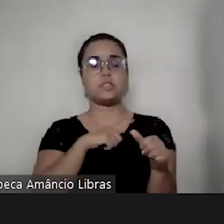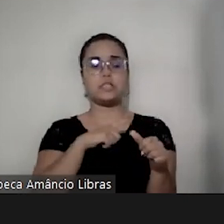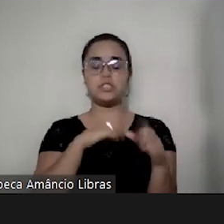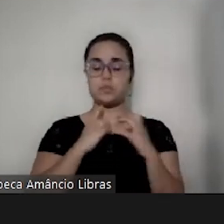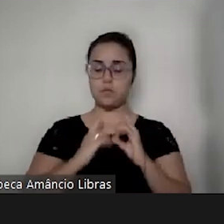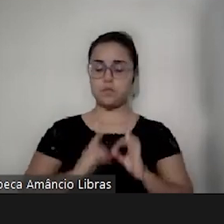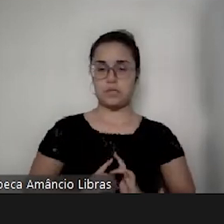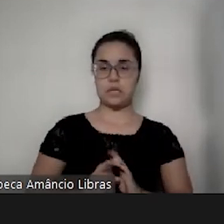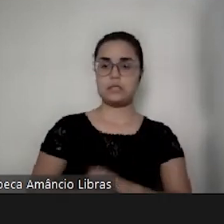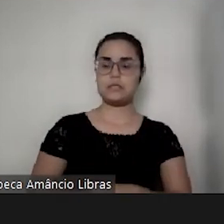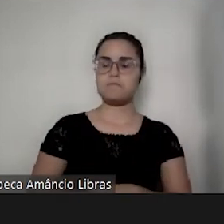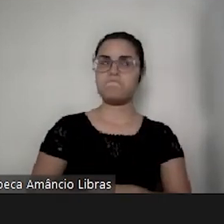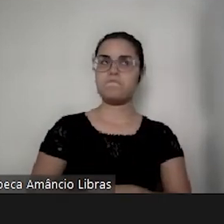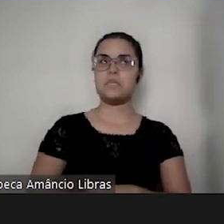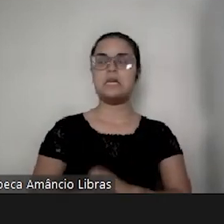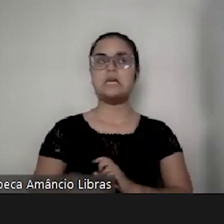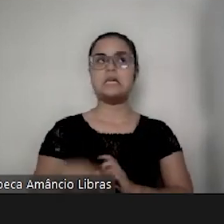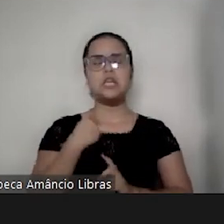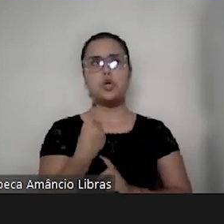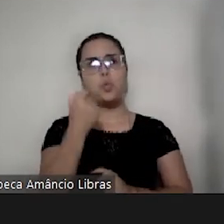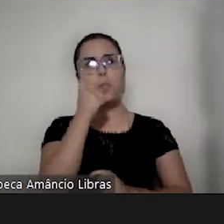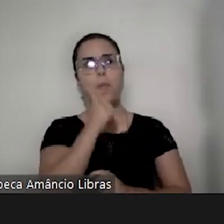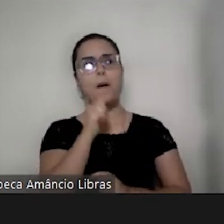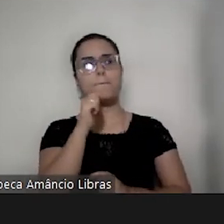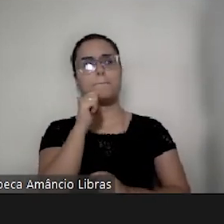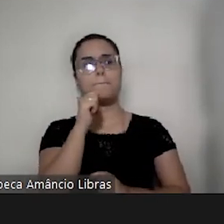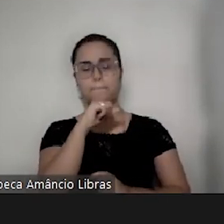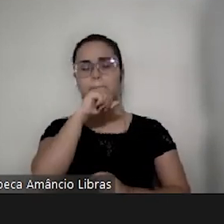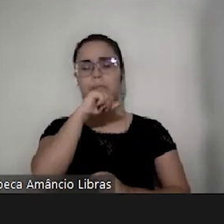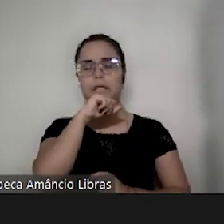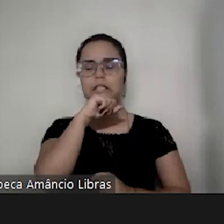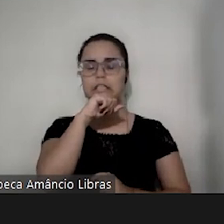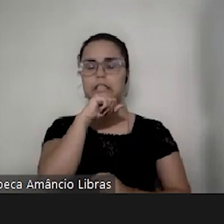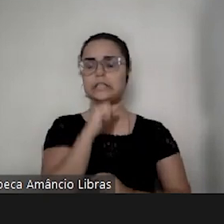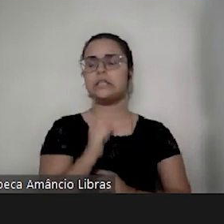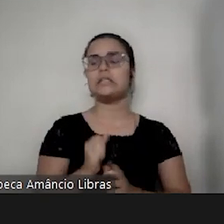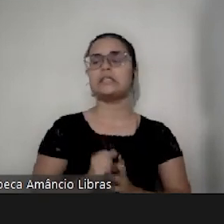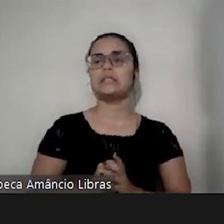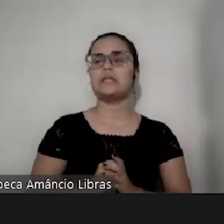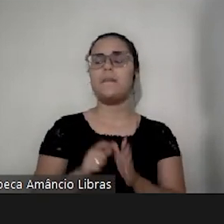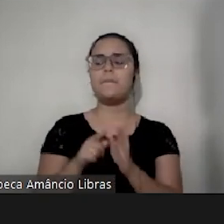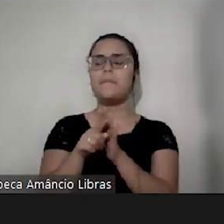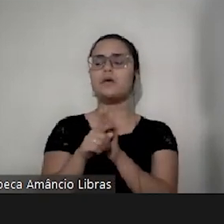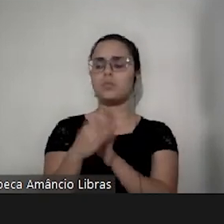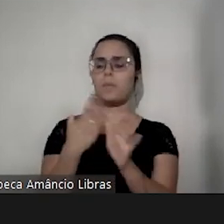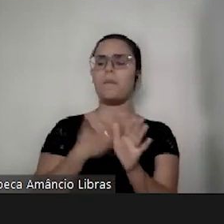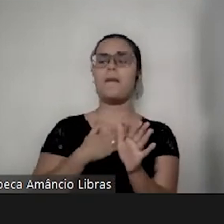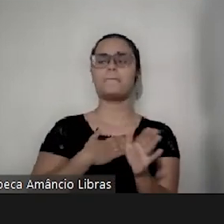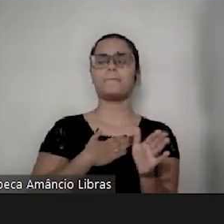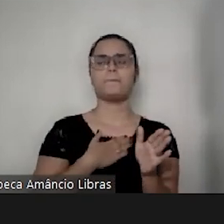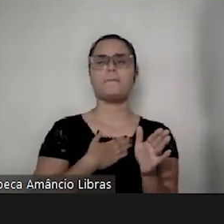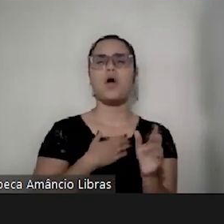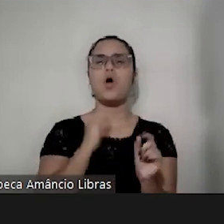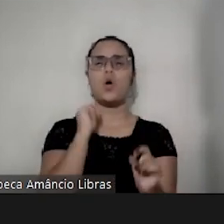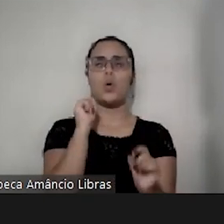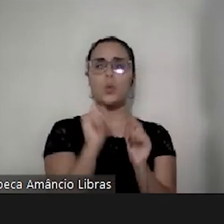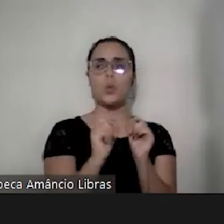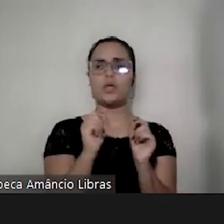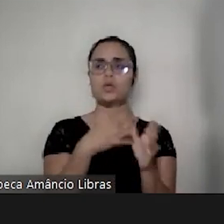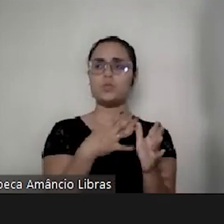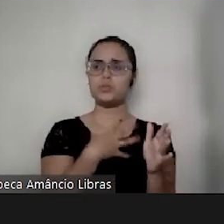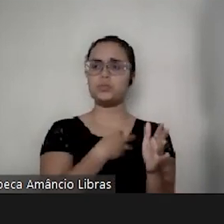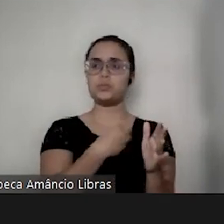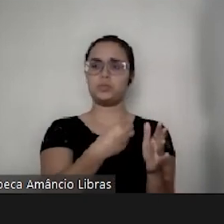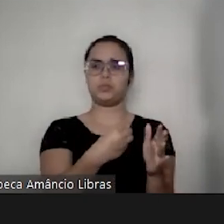das mães, a pessoa que estava mediando a roda de conversa, ela perguntou pra mim, o que o meu filho